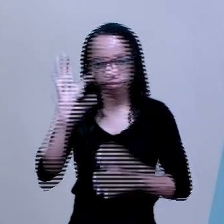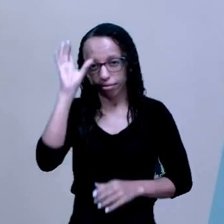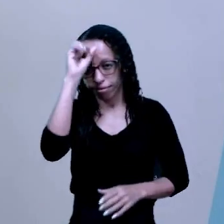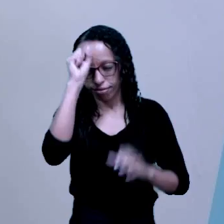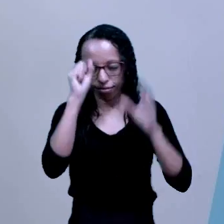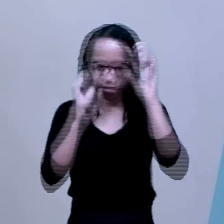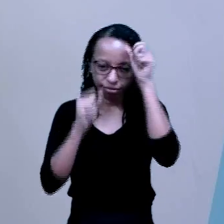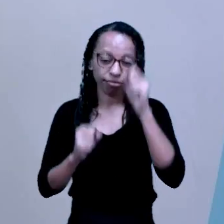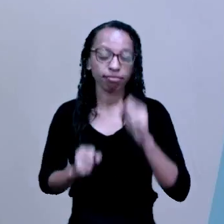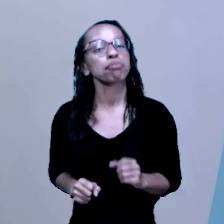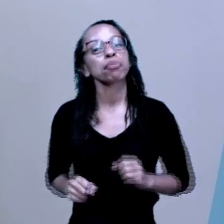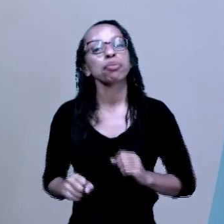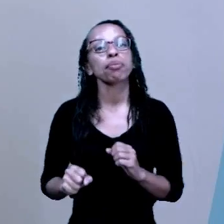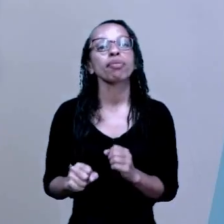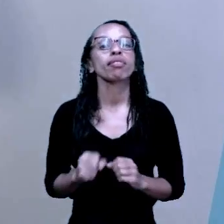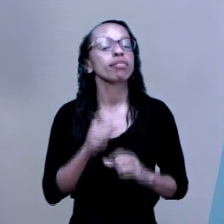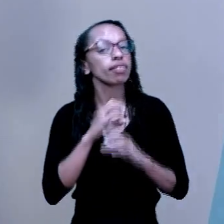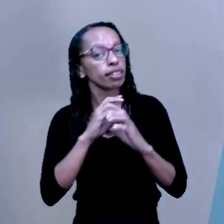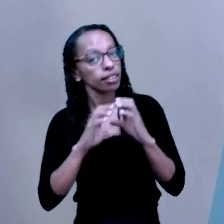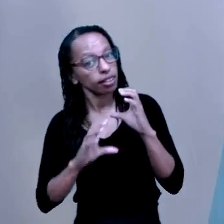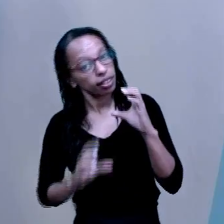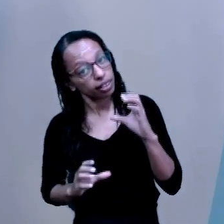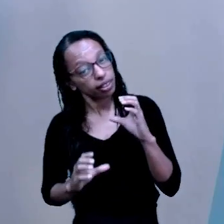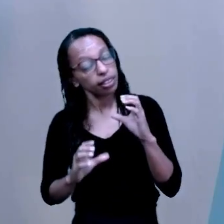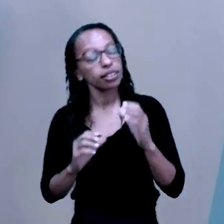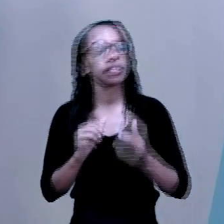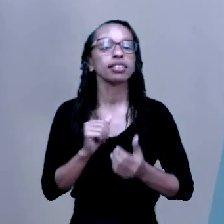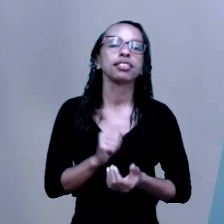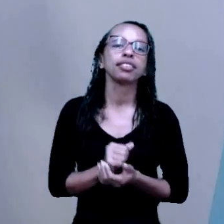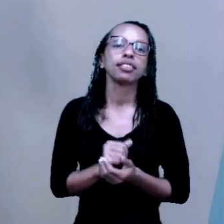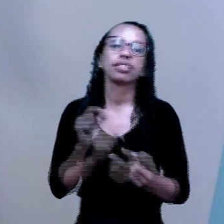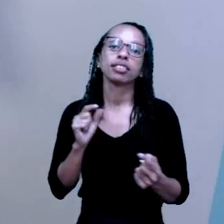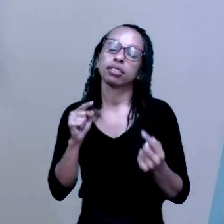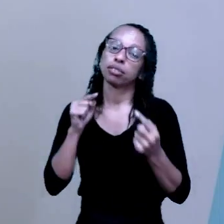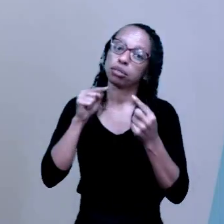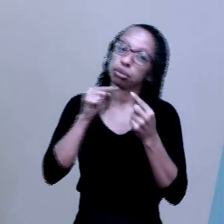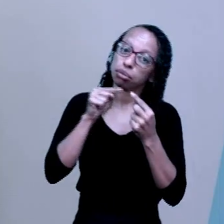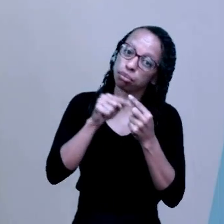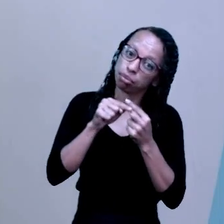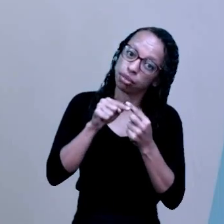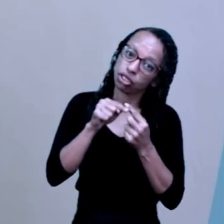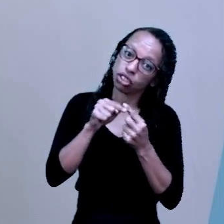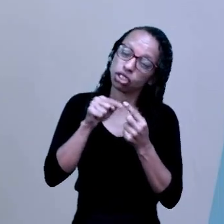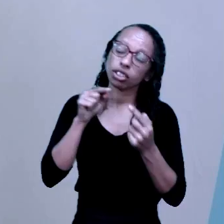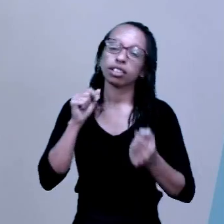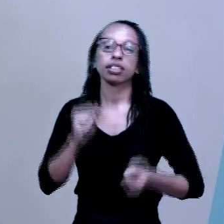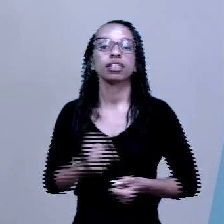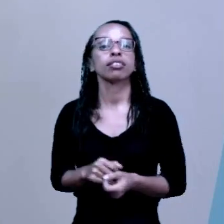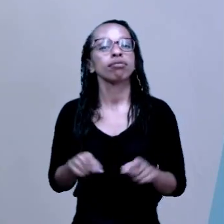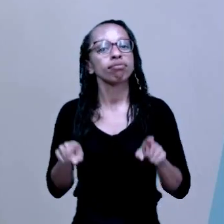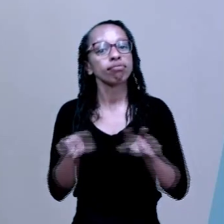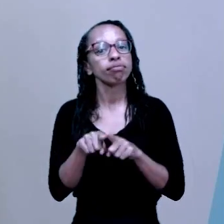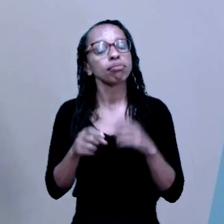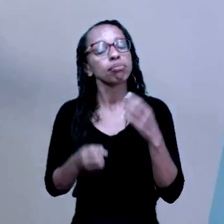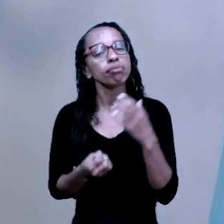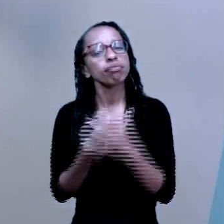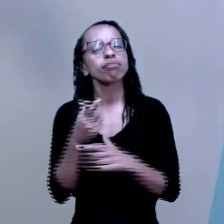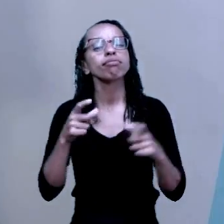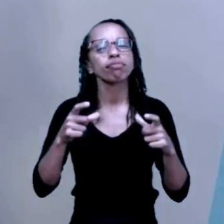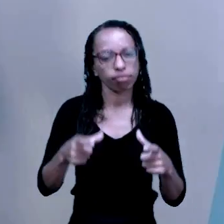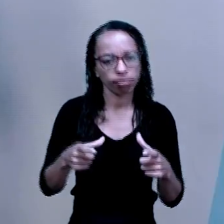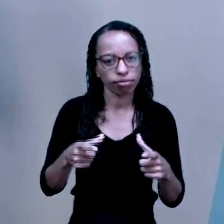entre outras coisas, quais são as características dessa charge, qual é a finalidade e também a sua origem.